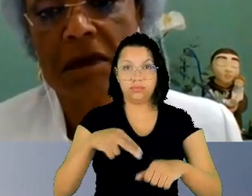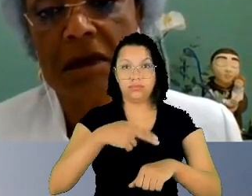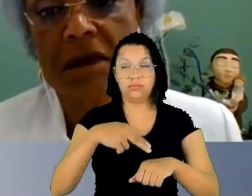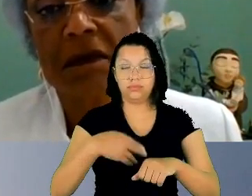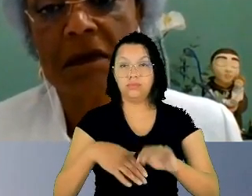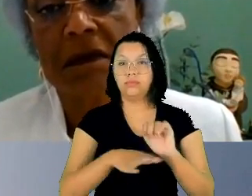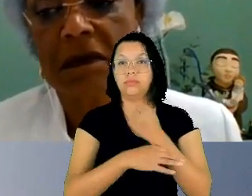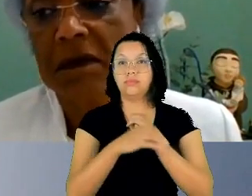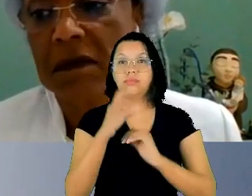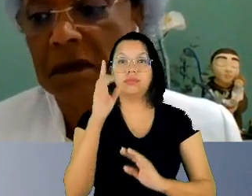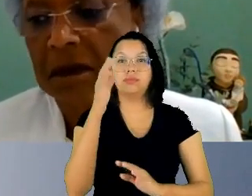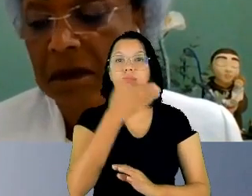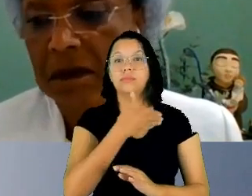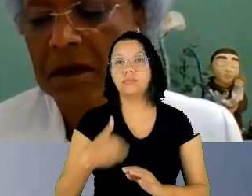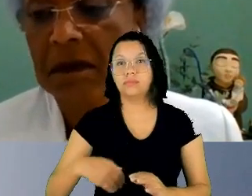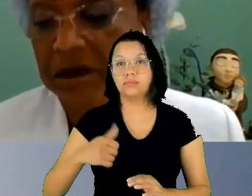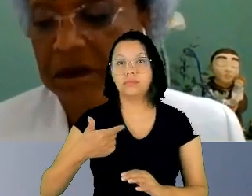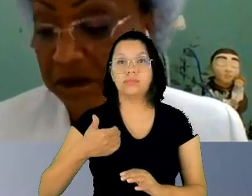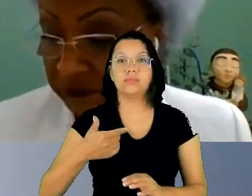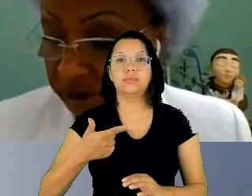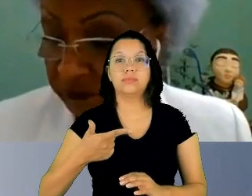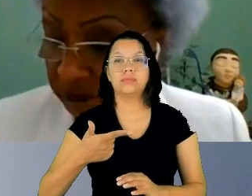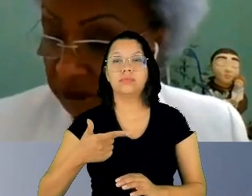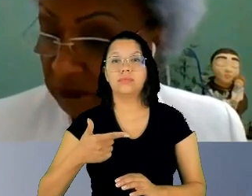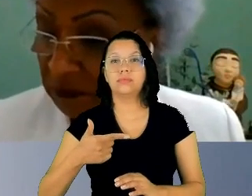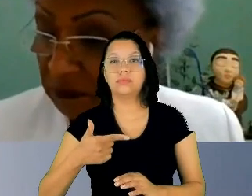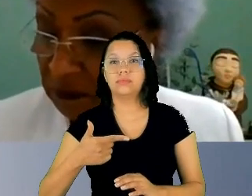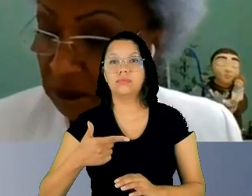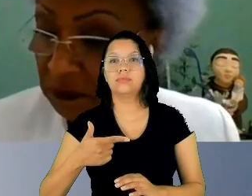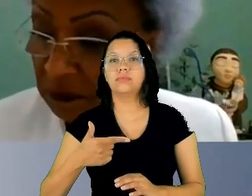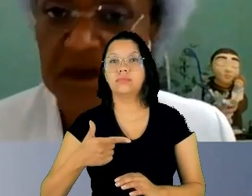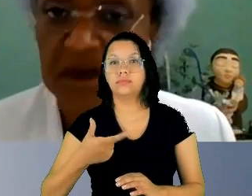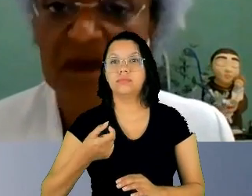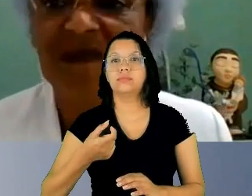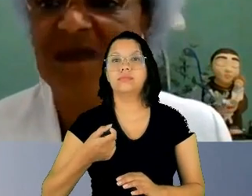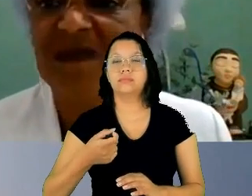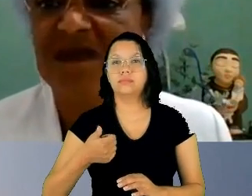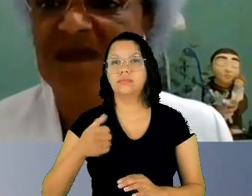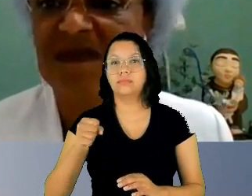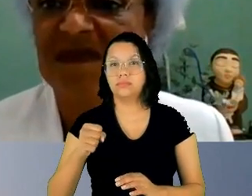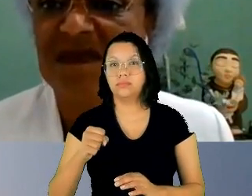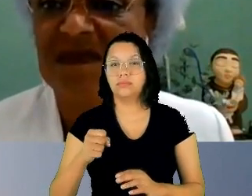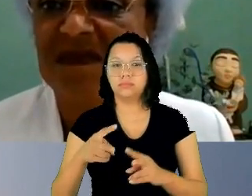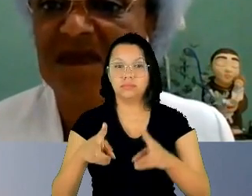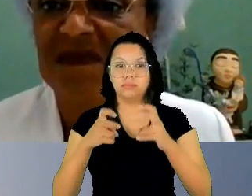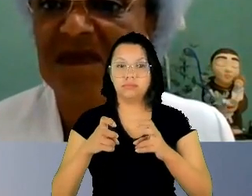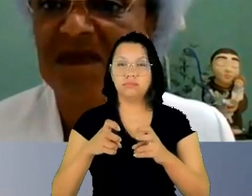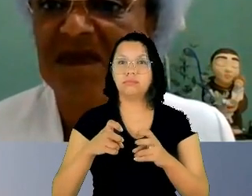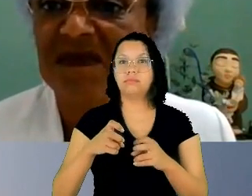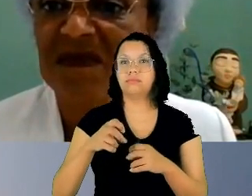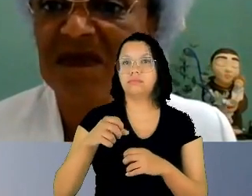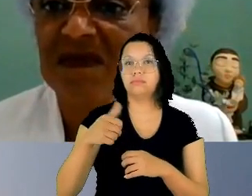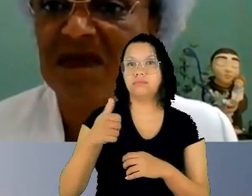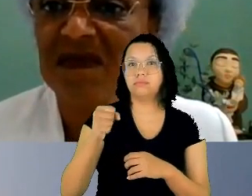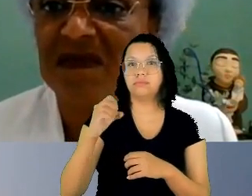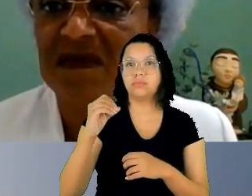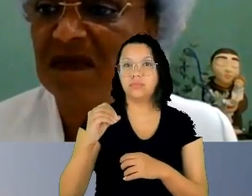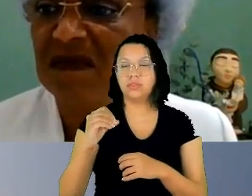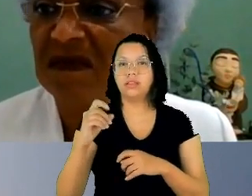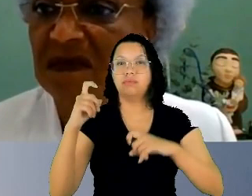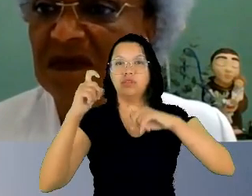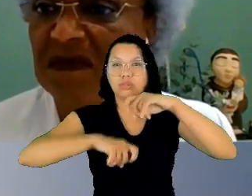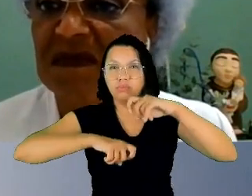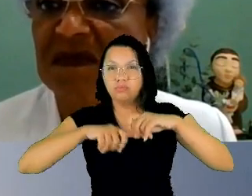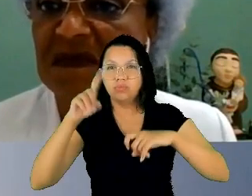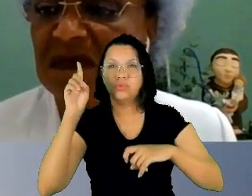estupros por dia no Brasil mais de 50% das vítimas desses estupros tinham menos de 13 anos